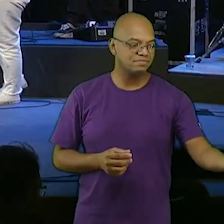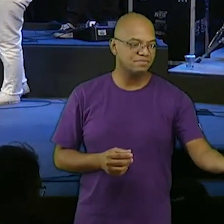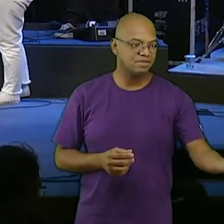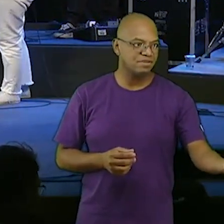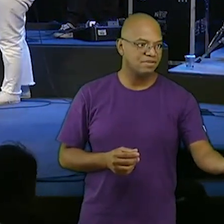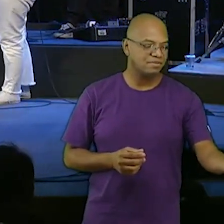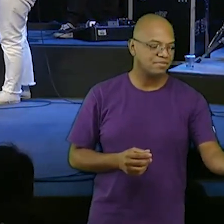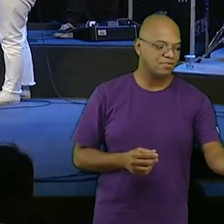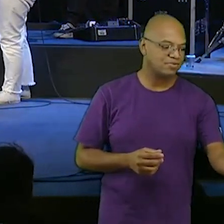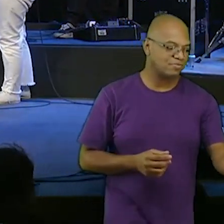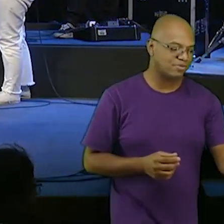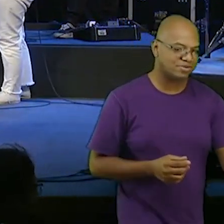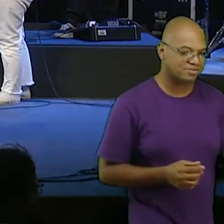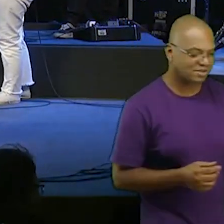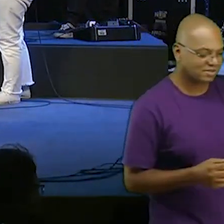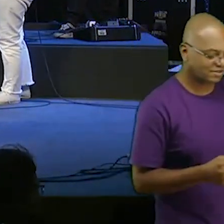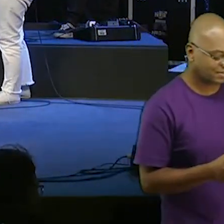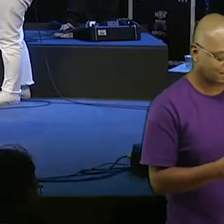pastora Fabiola